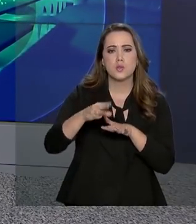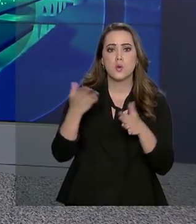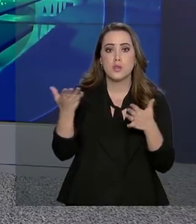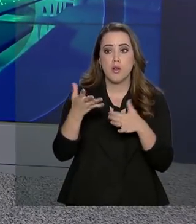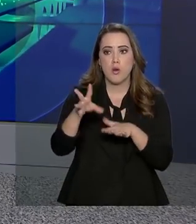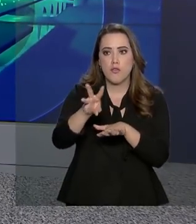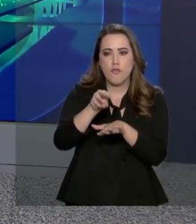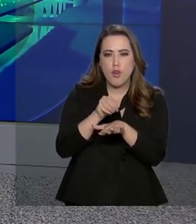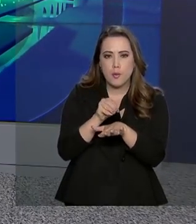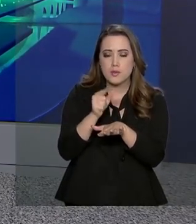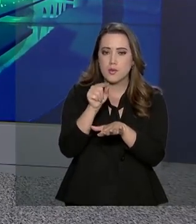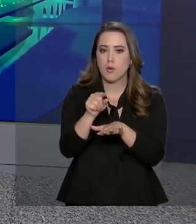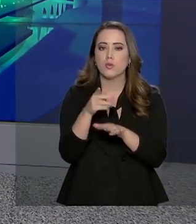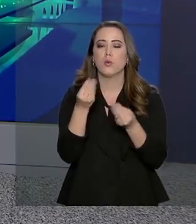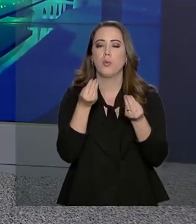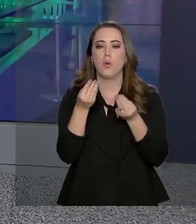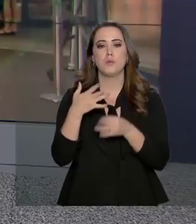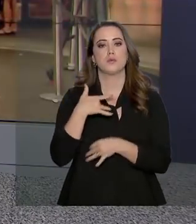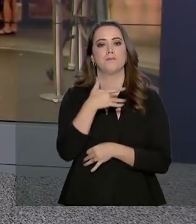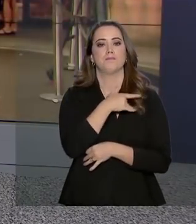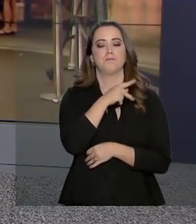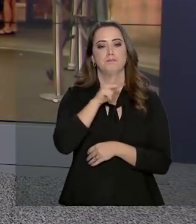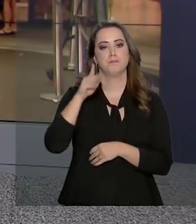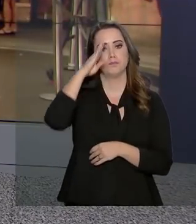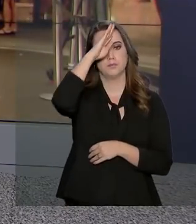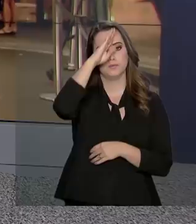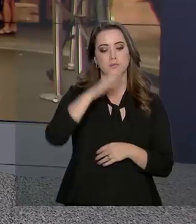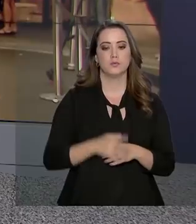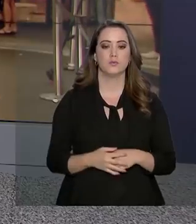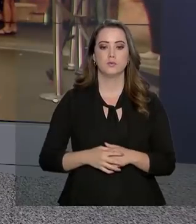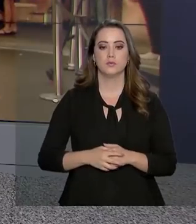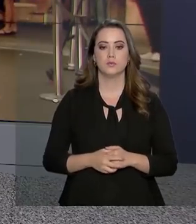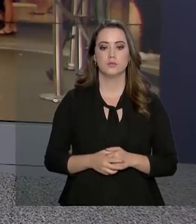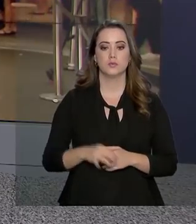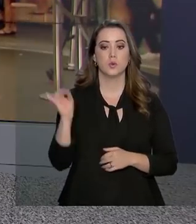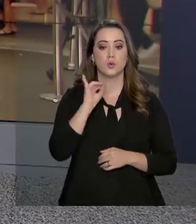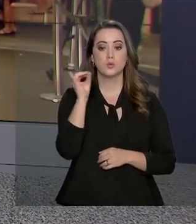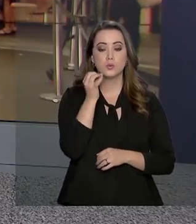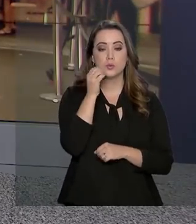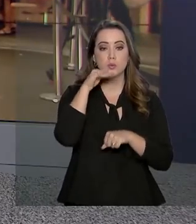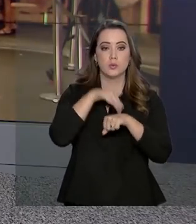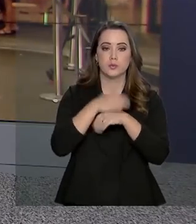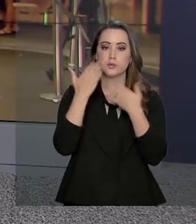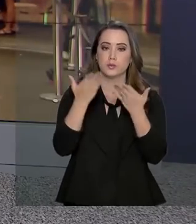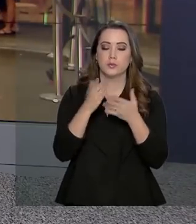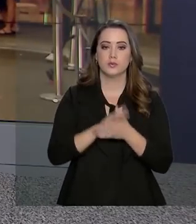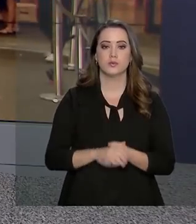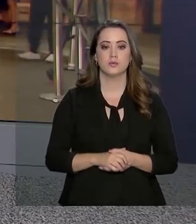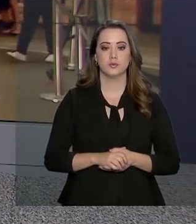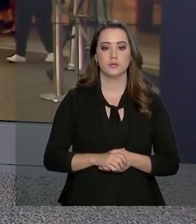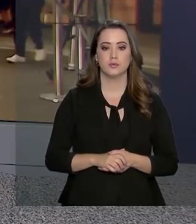tem informações sobre o estado de saúde do presidente Jair Bolsonaro. Olá, Ricardo. Boa noite.